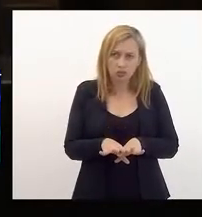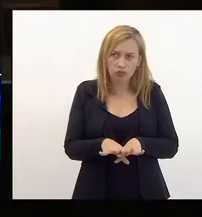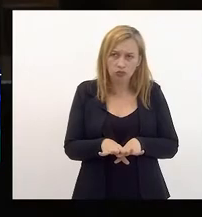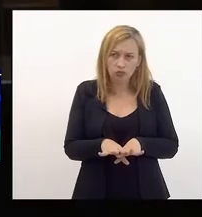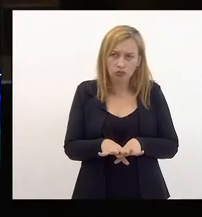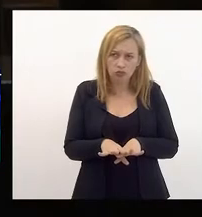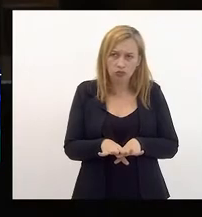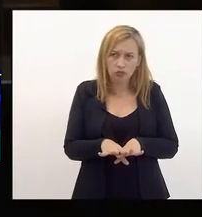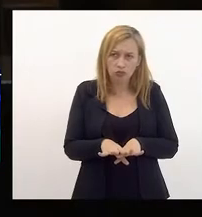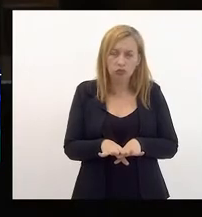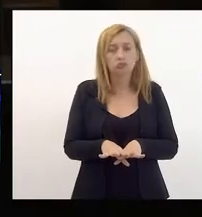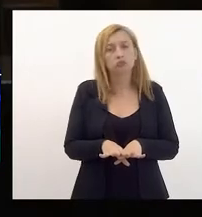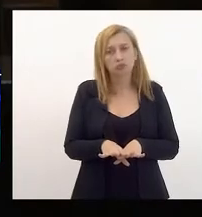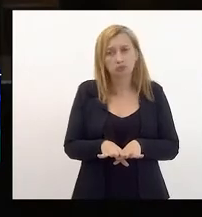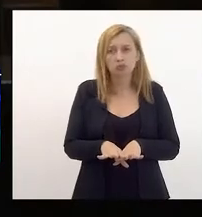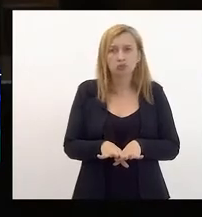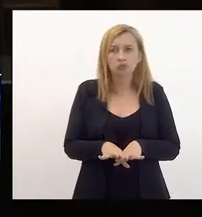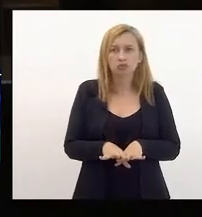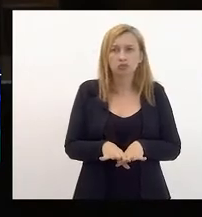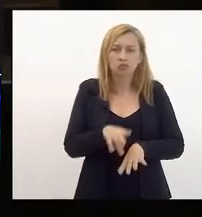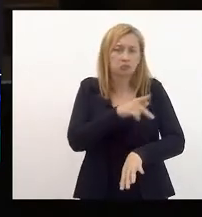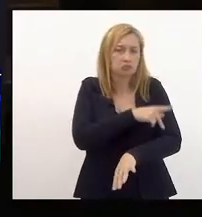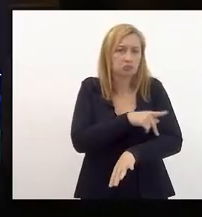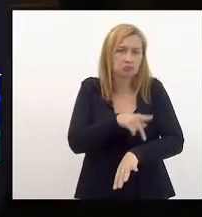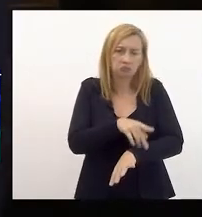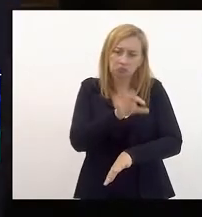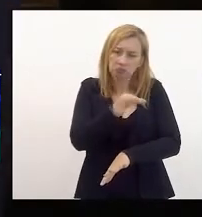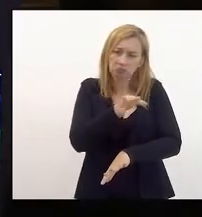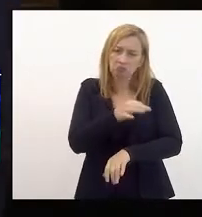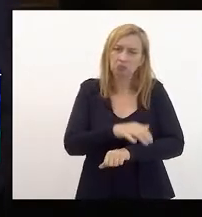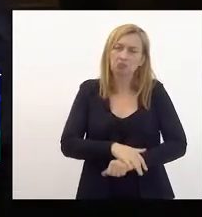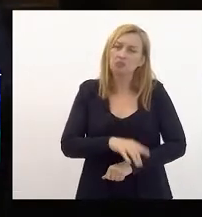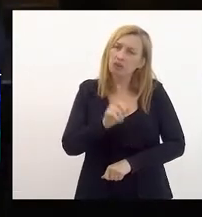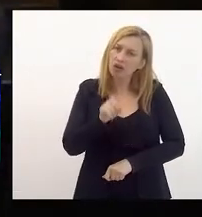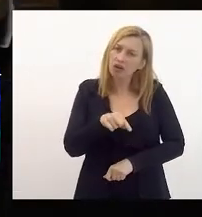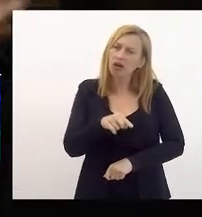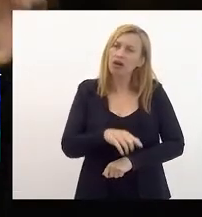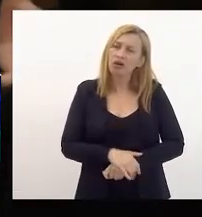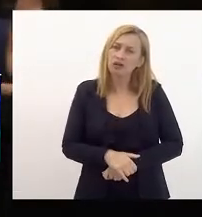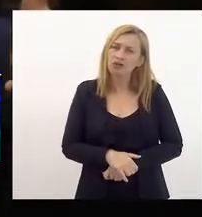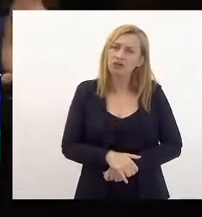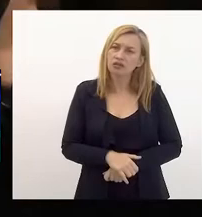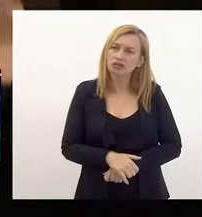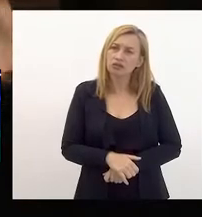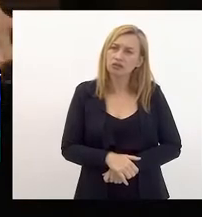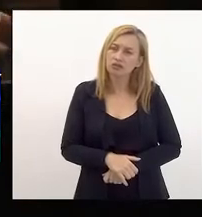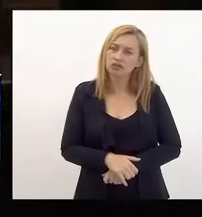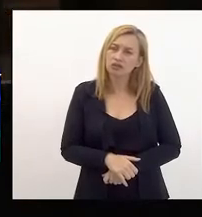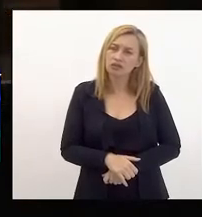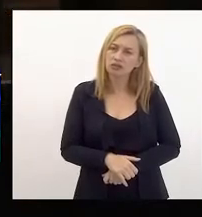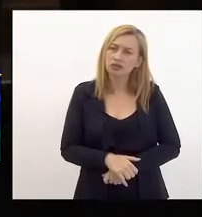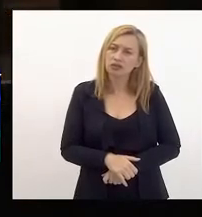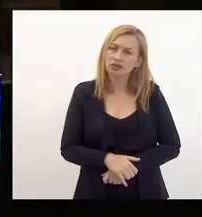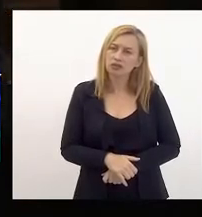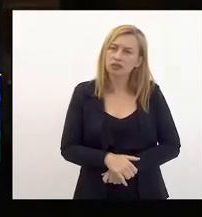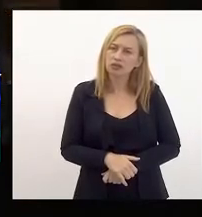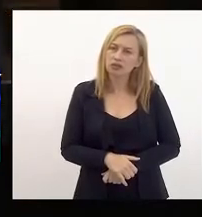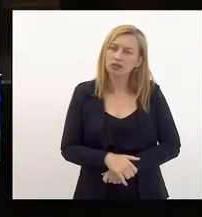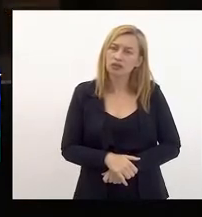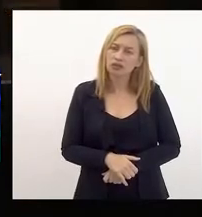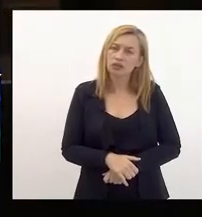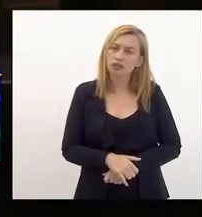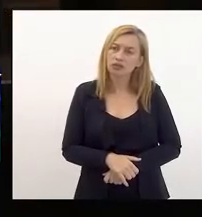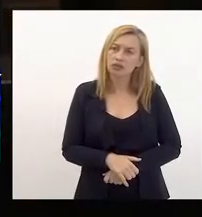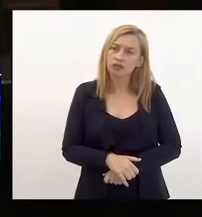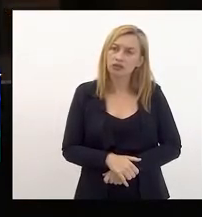pedagogicamente, é através dela que você